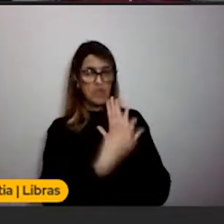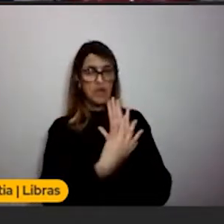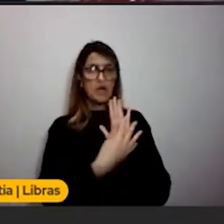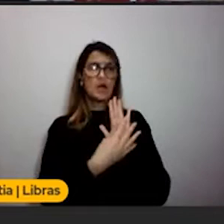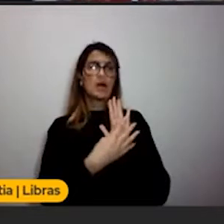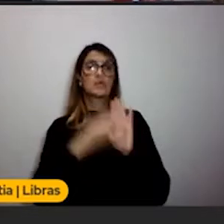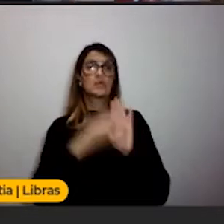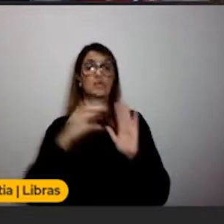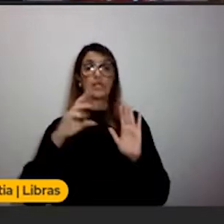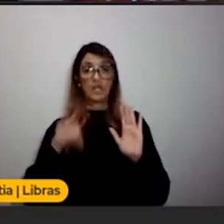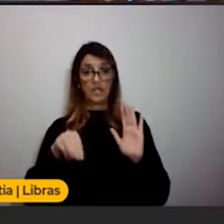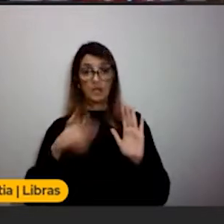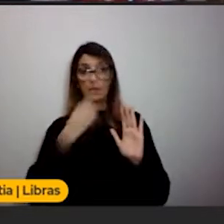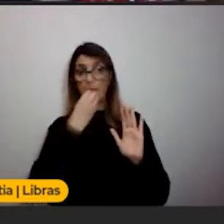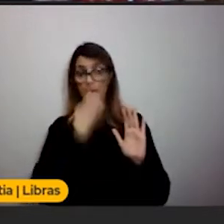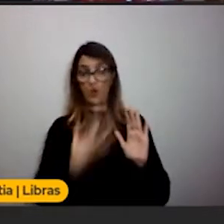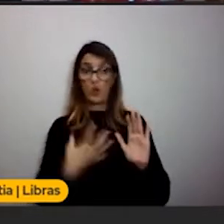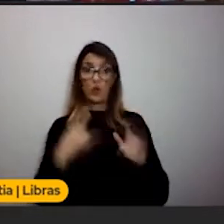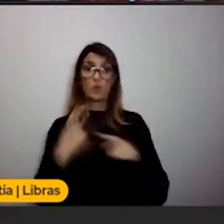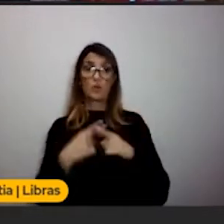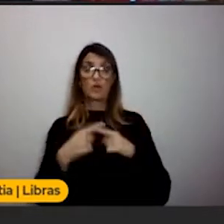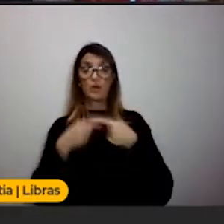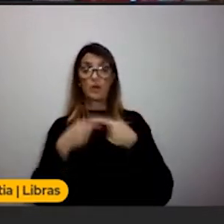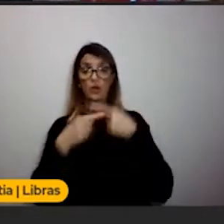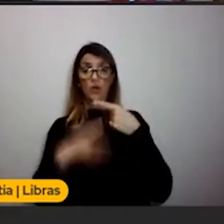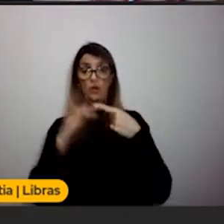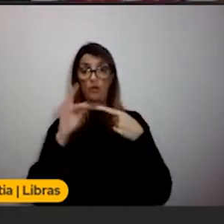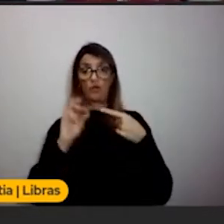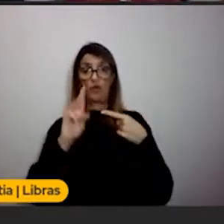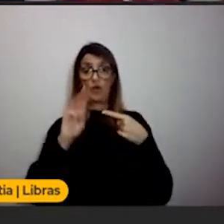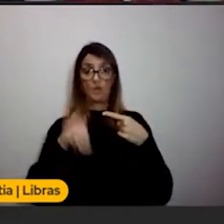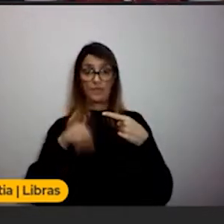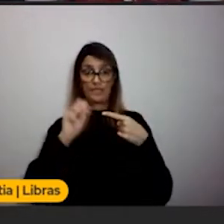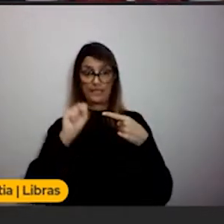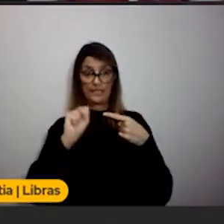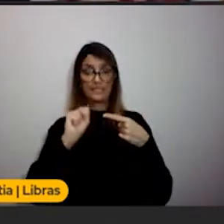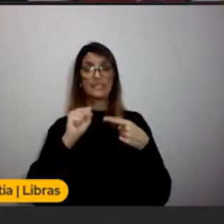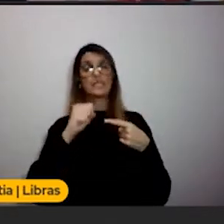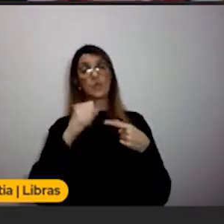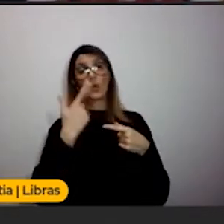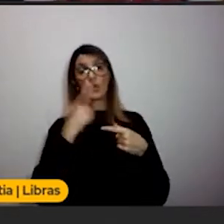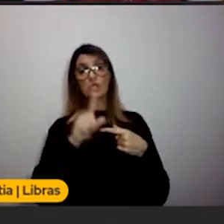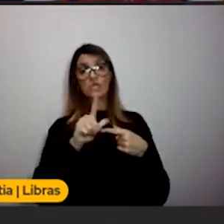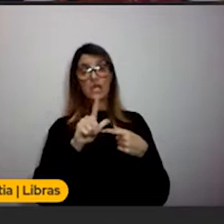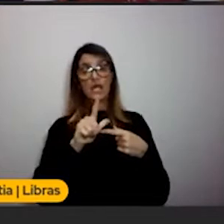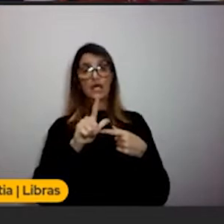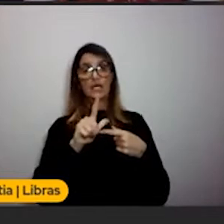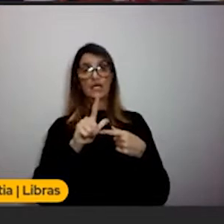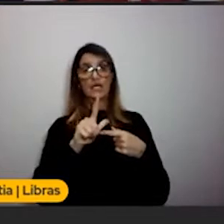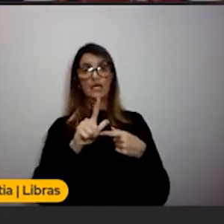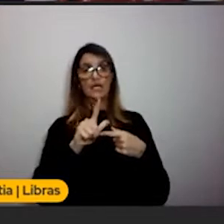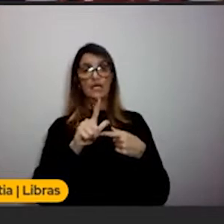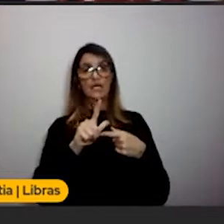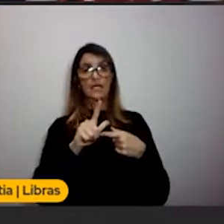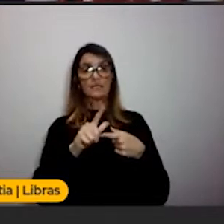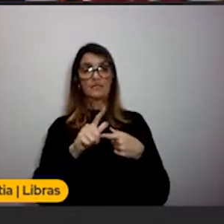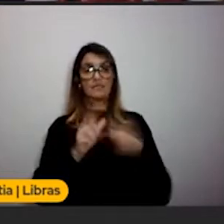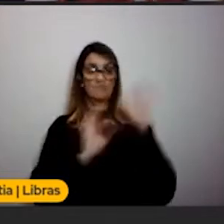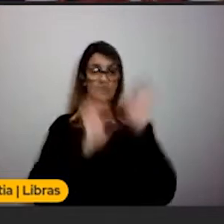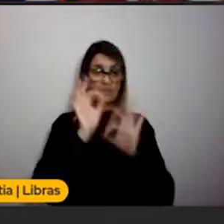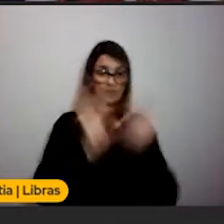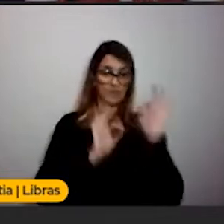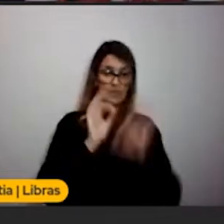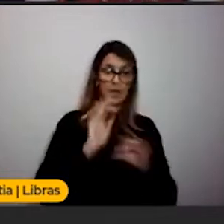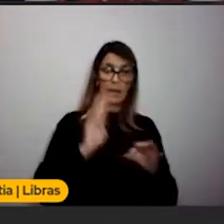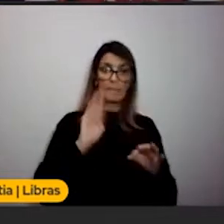CRM, porque através do Google Forms, você consegue captar informação. Você consegue construir seu banco de dados. Então, você pode deixar